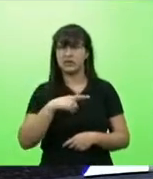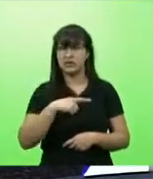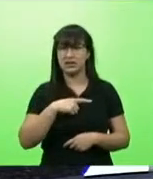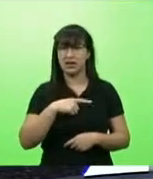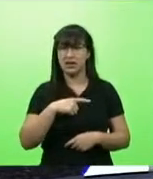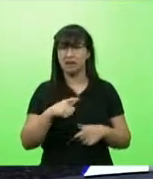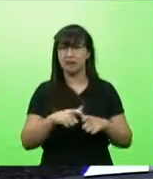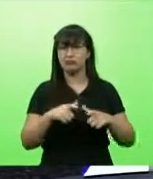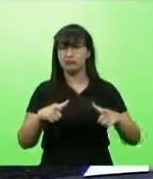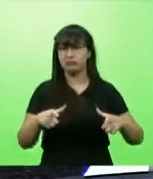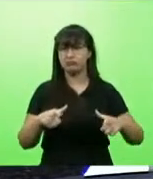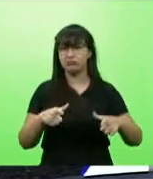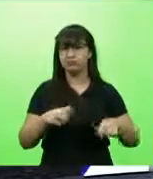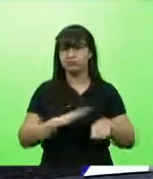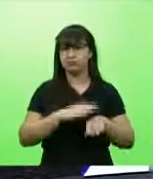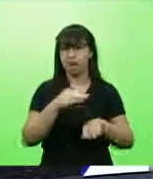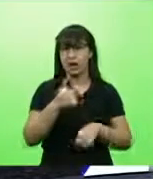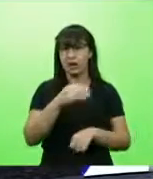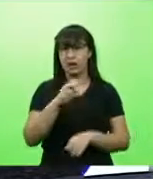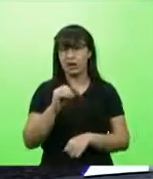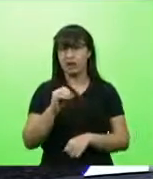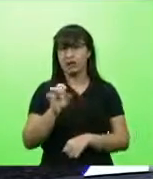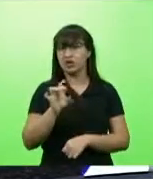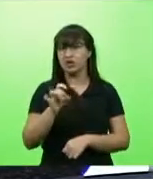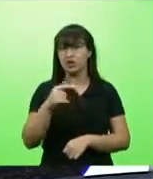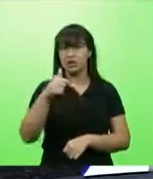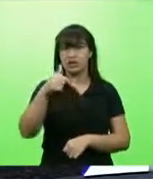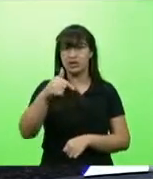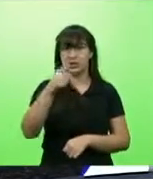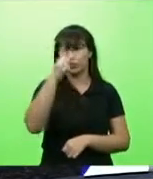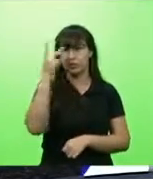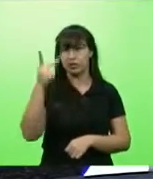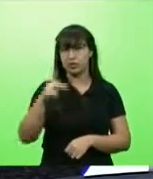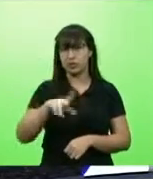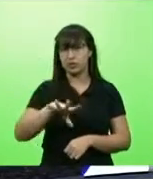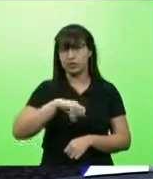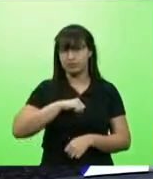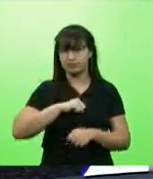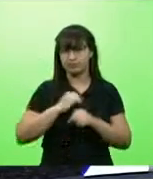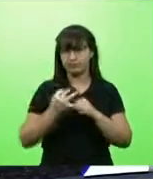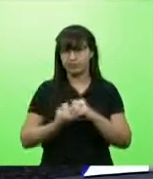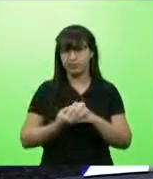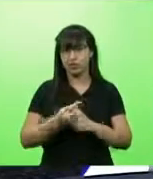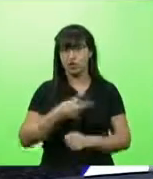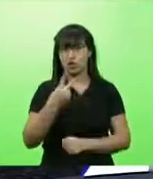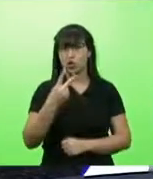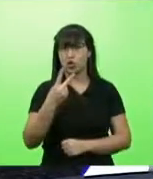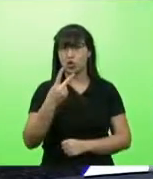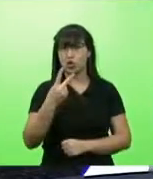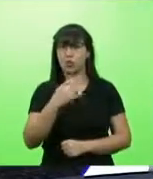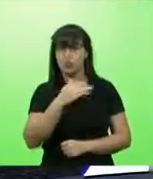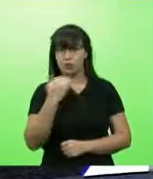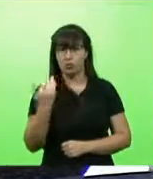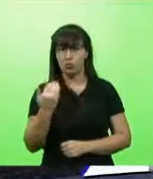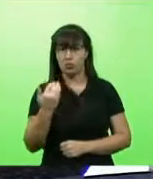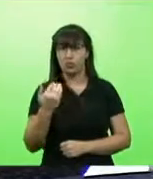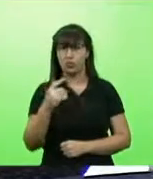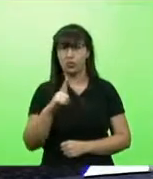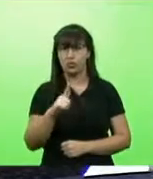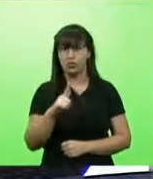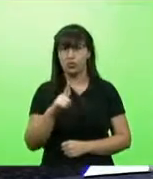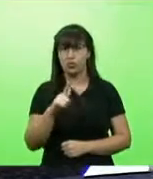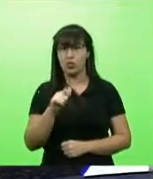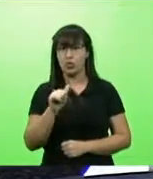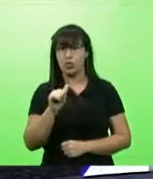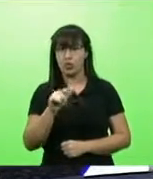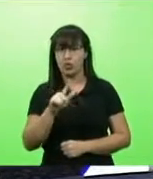Rancho Queimado, tem só 7 casos ativos e 2 óbitos. O município de Galvão tem 3